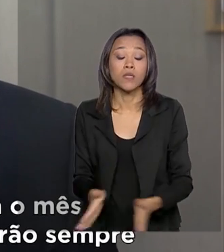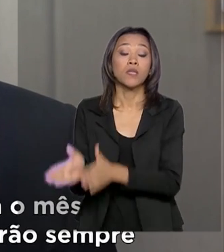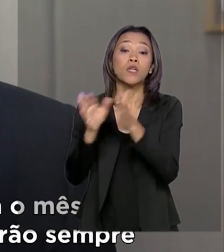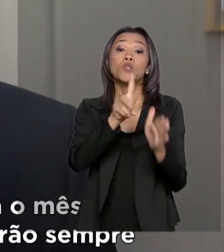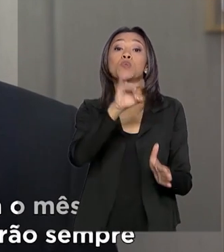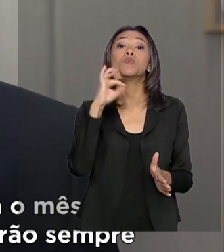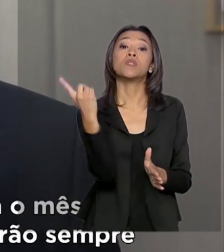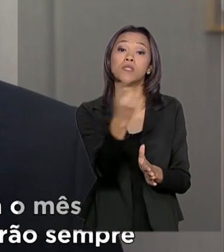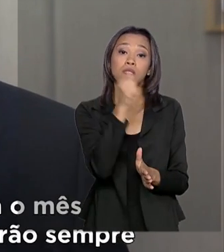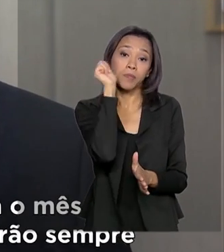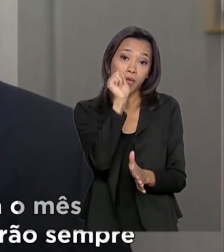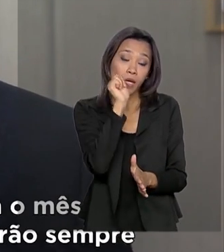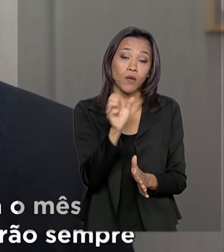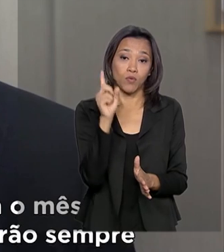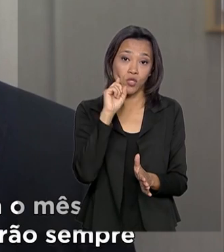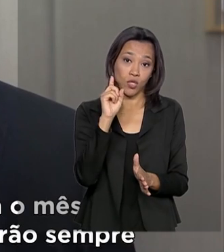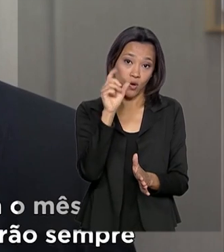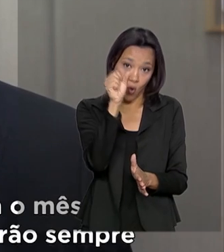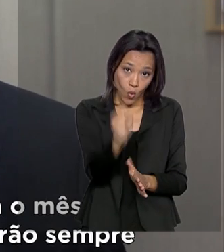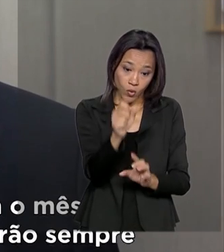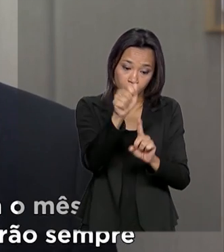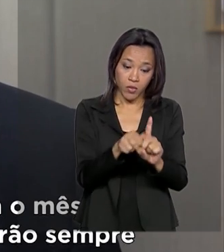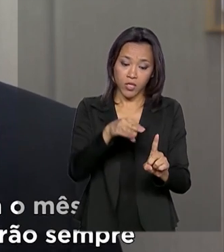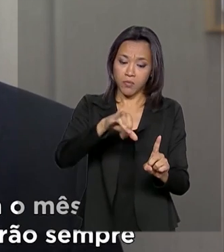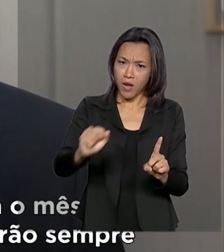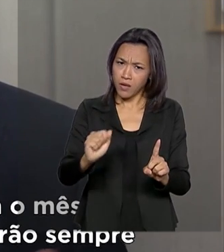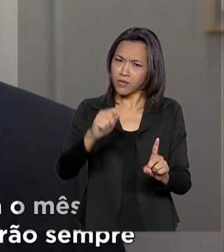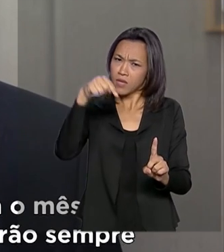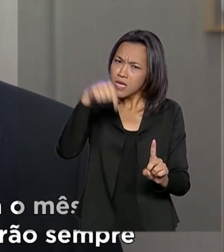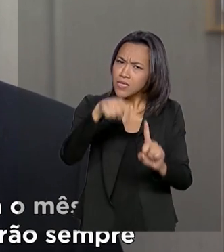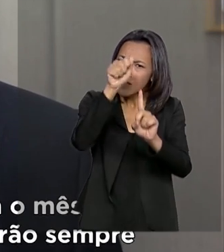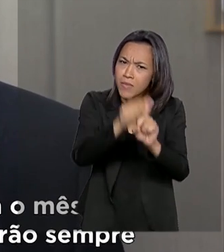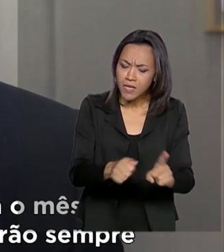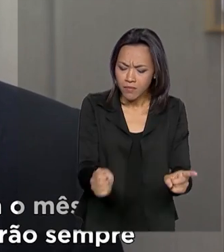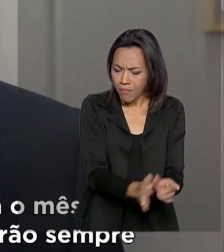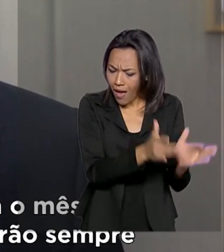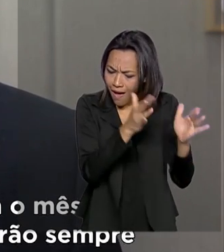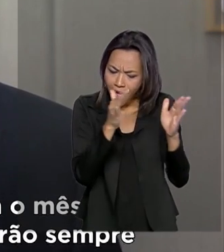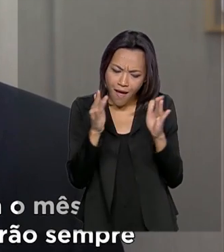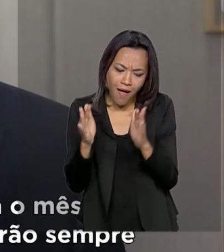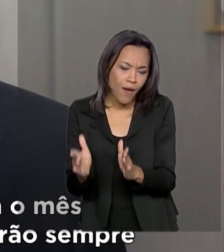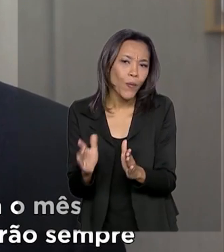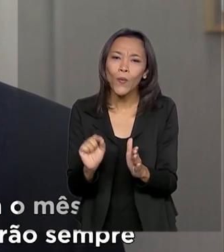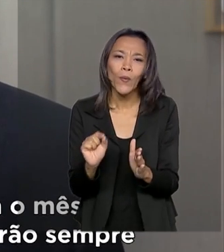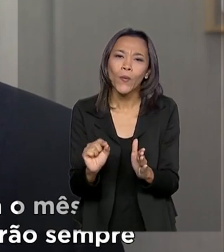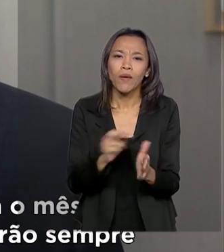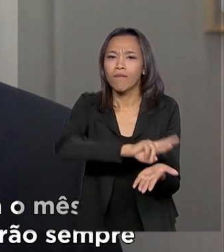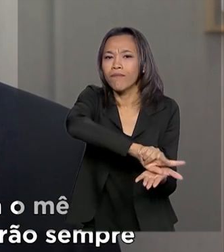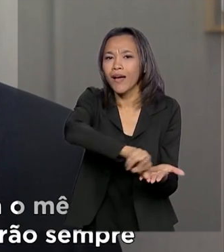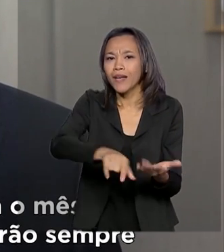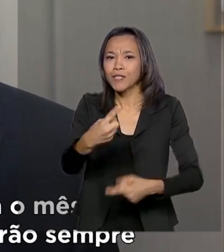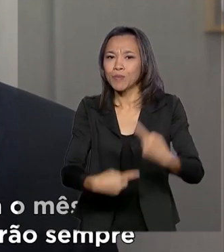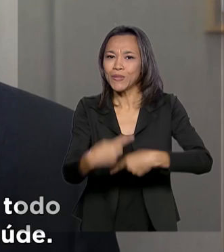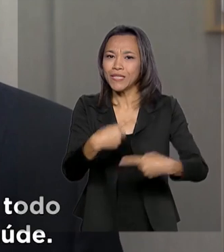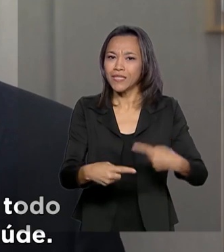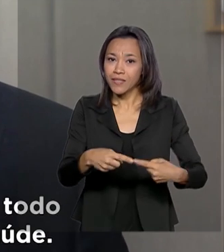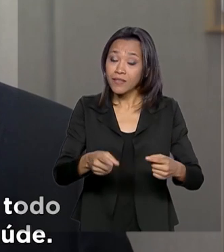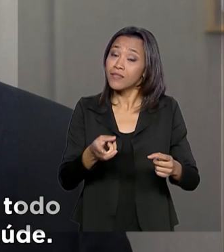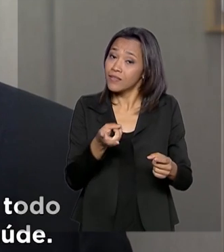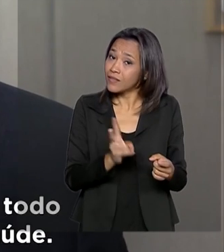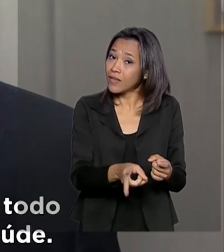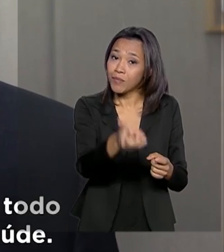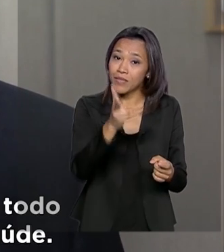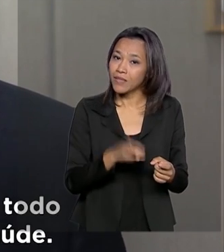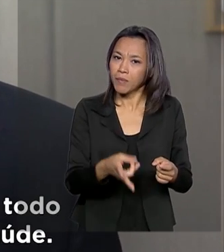8 de março, transferimos para o mês inteiro uma série de políticas que podem, devem e serão sempre de